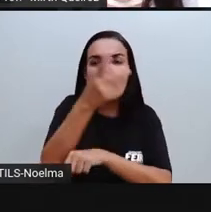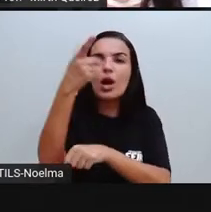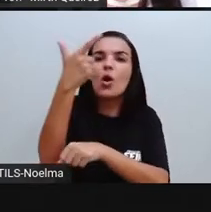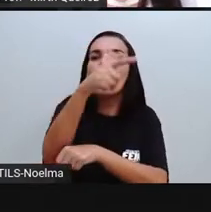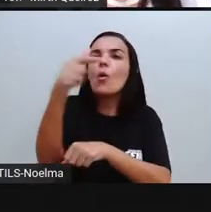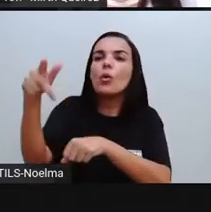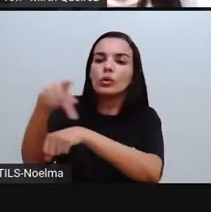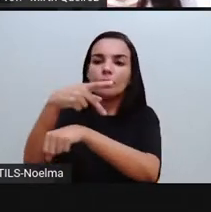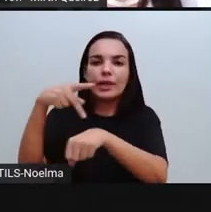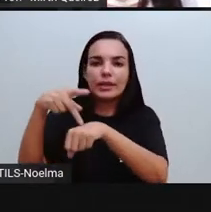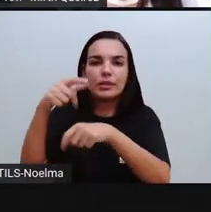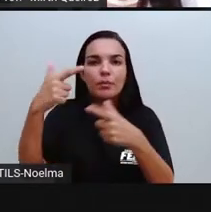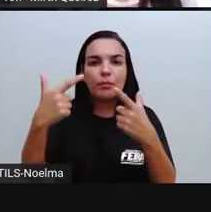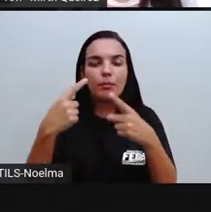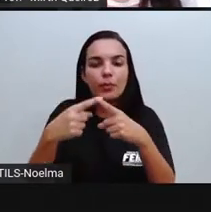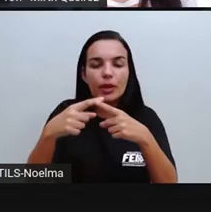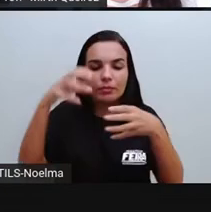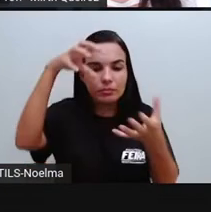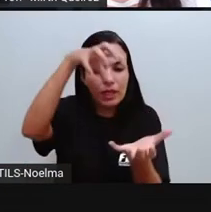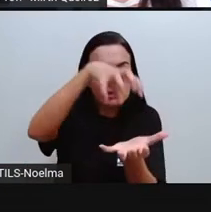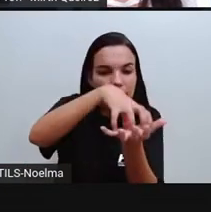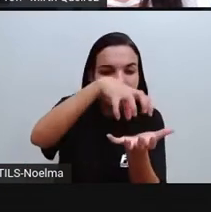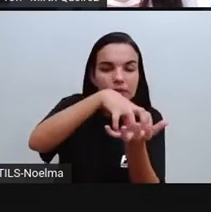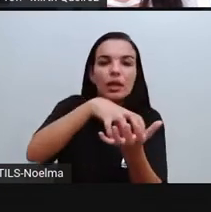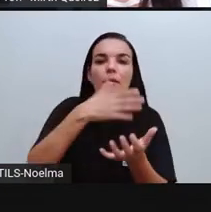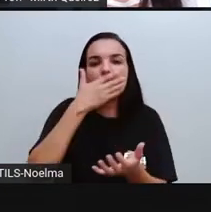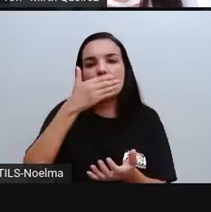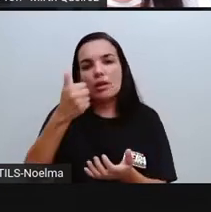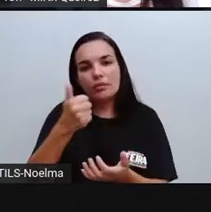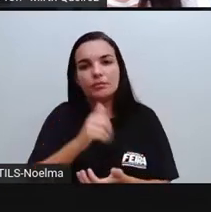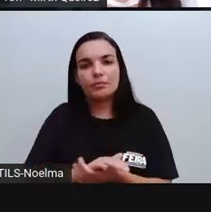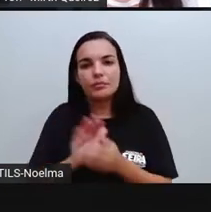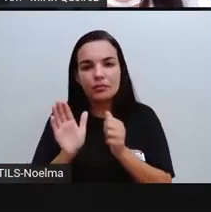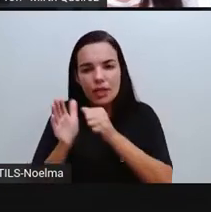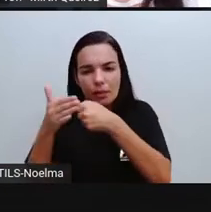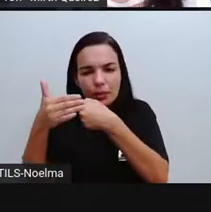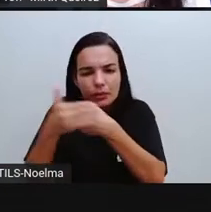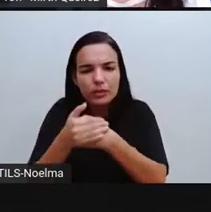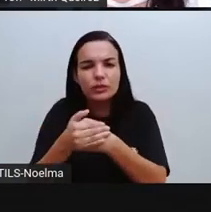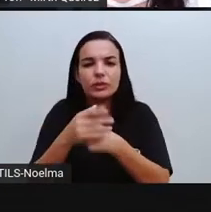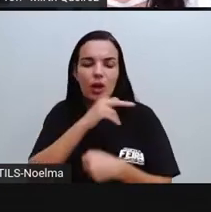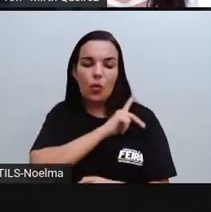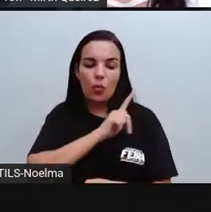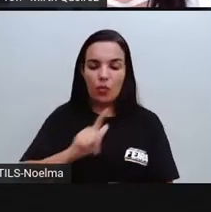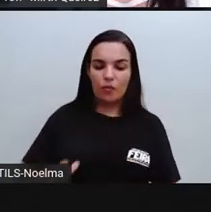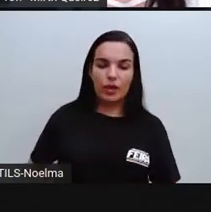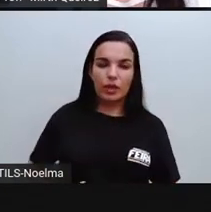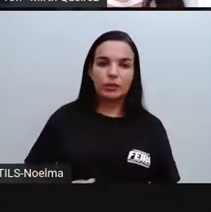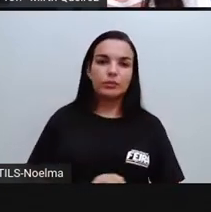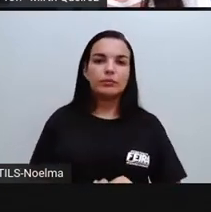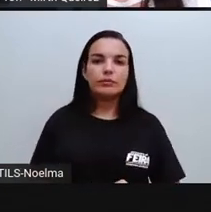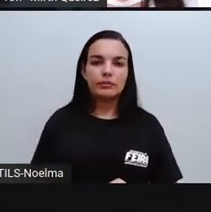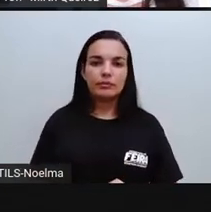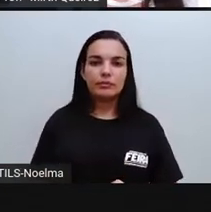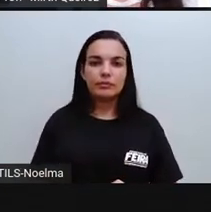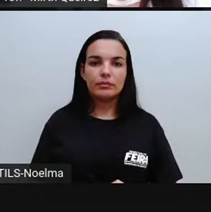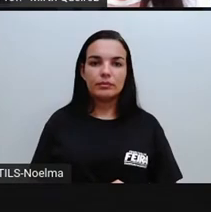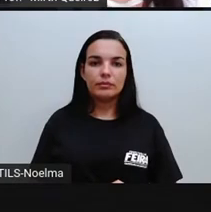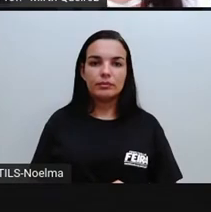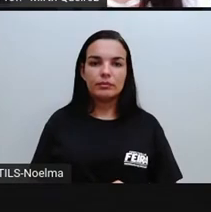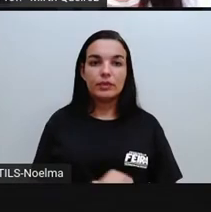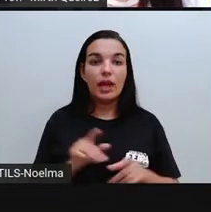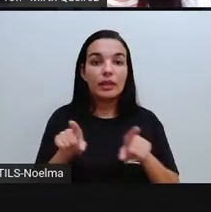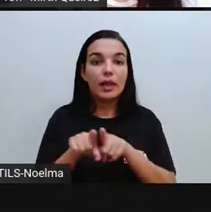estaria protegida no interior do Brasil, né? Uma região mais ao interior. A